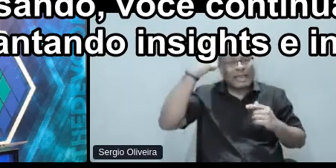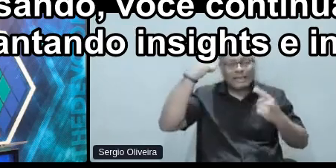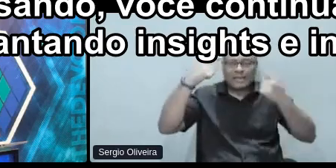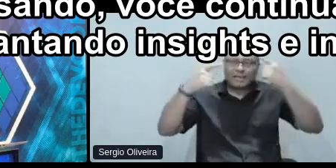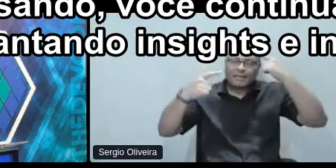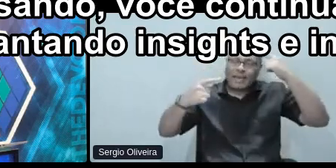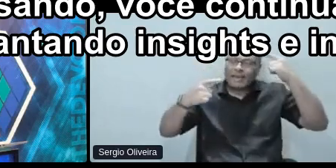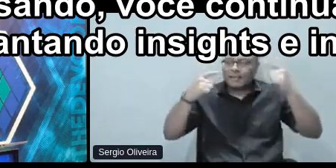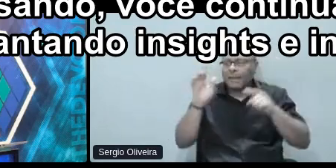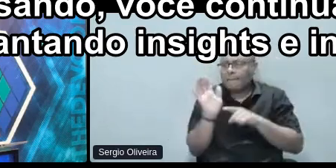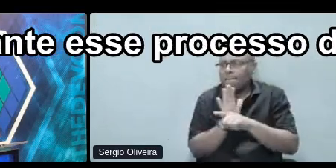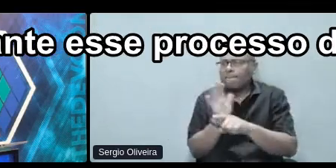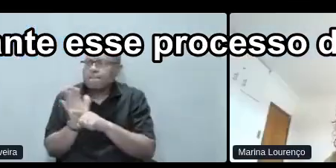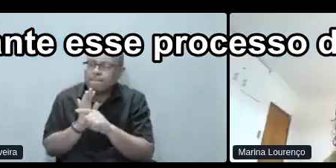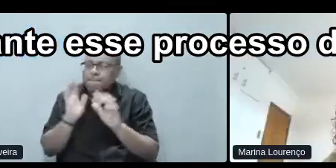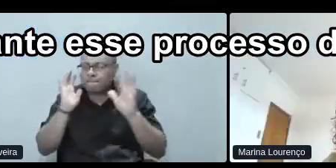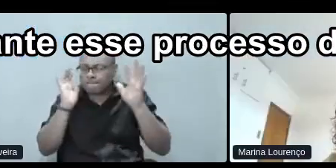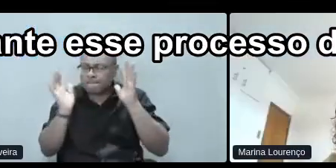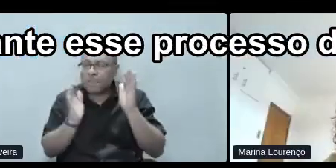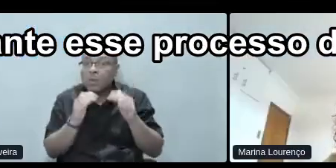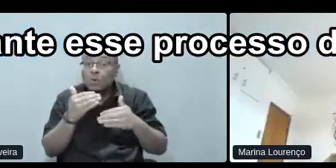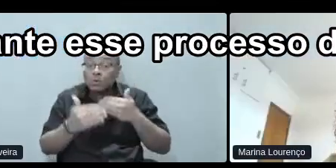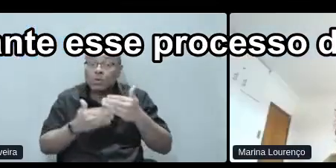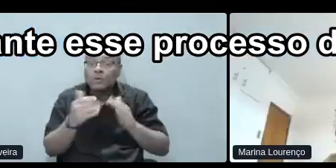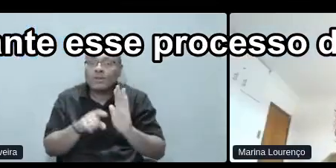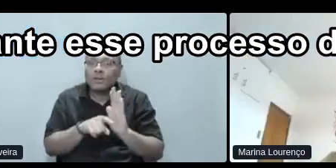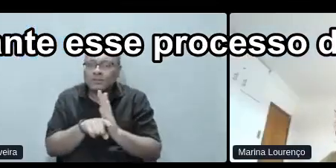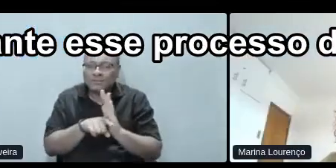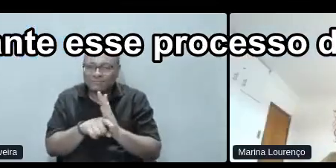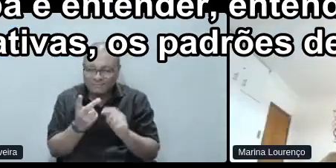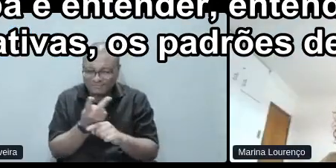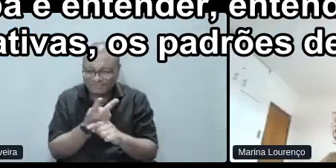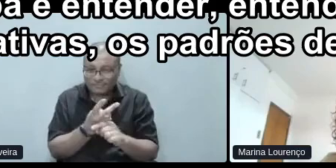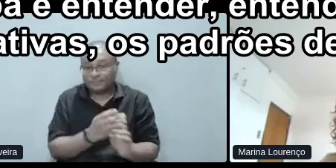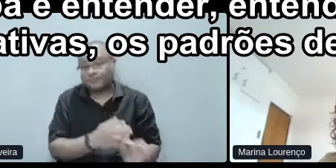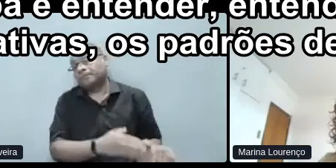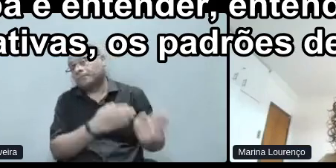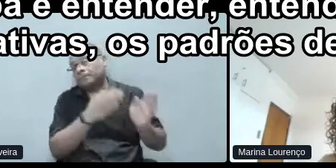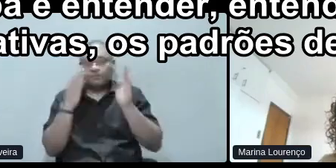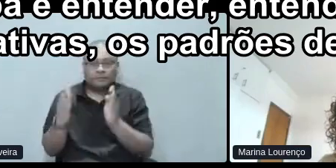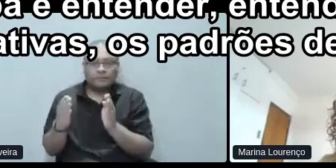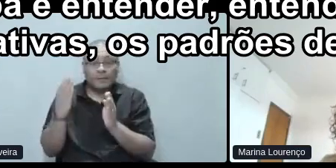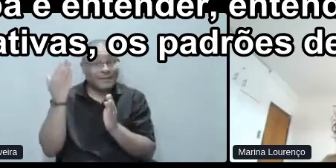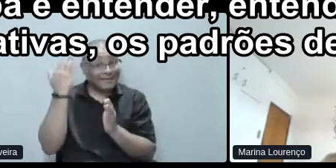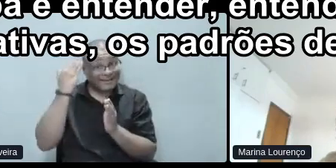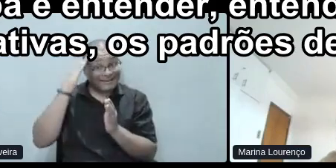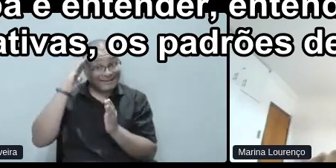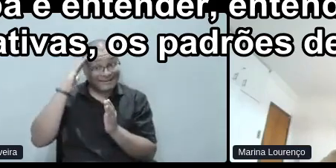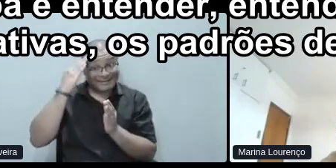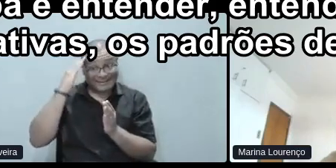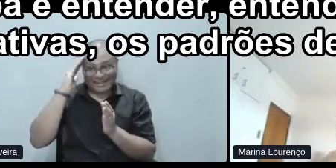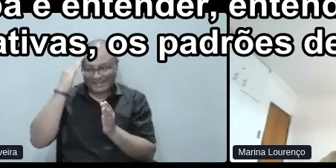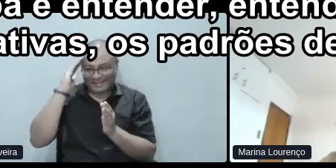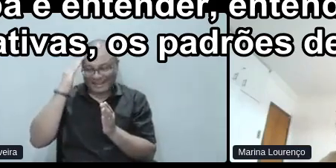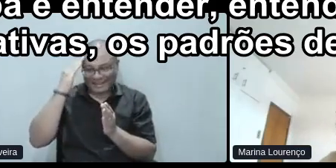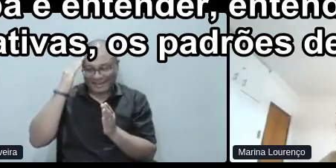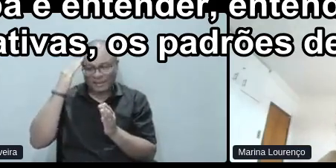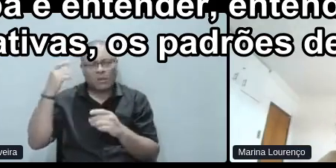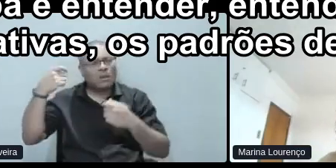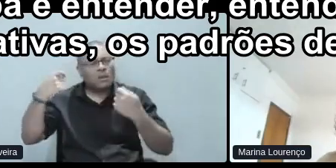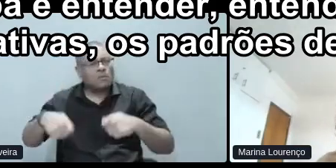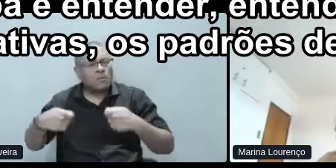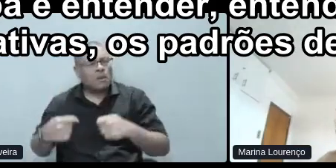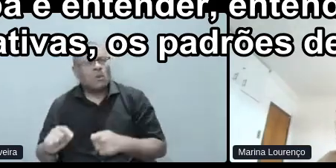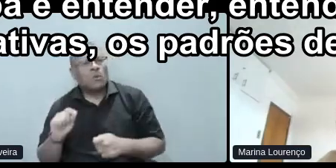insights valiosos durante esse processo de pesquisa. Próxima etapa é entender, né, entender as necessidades,